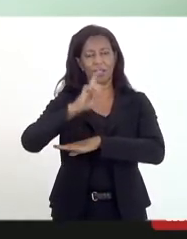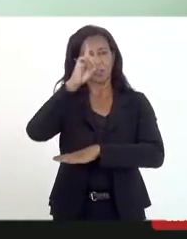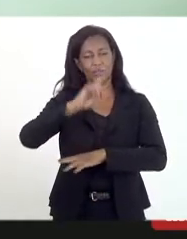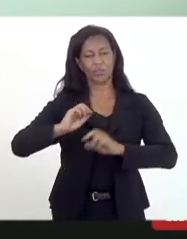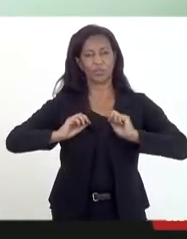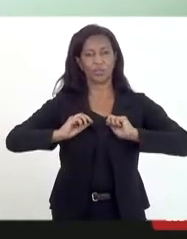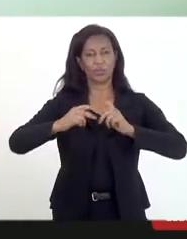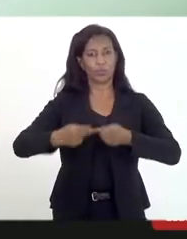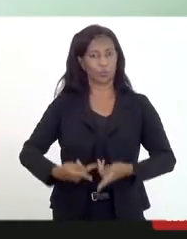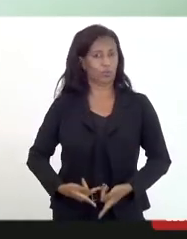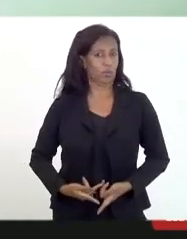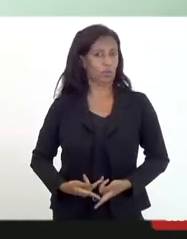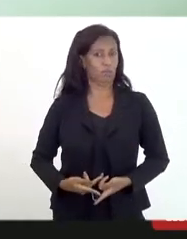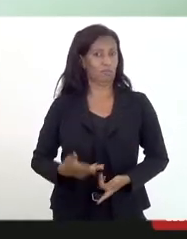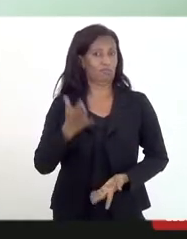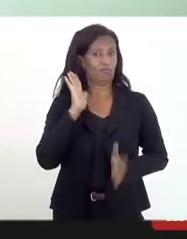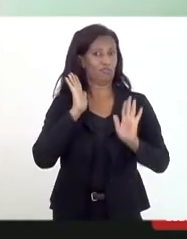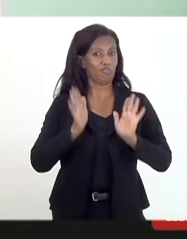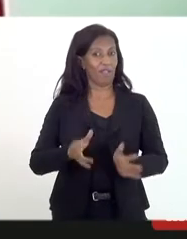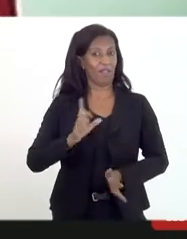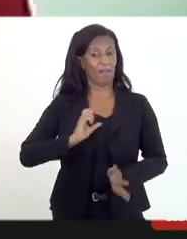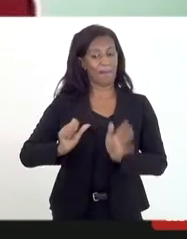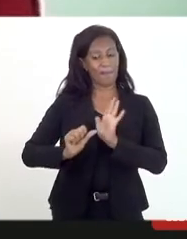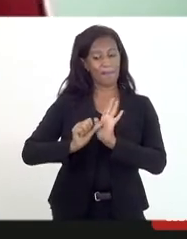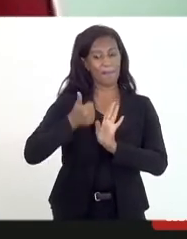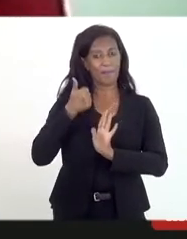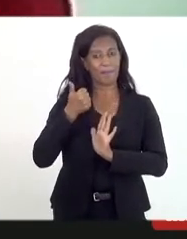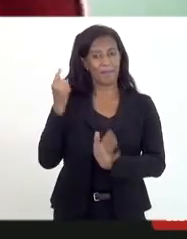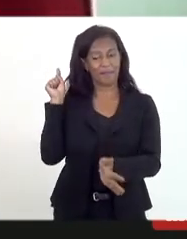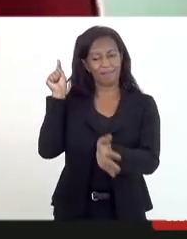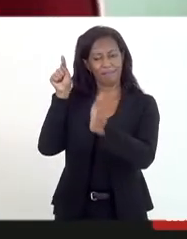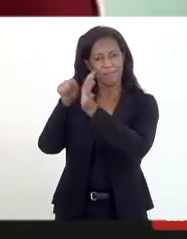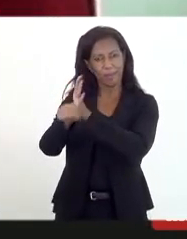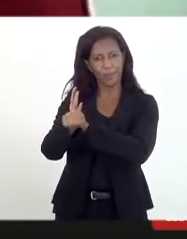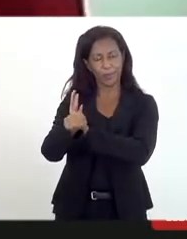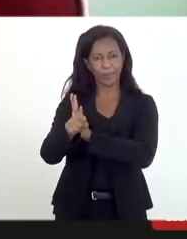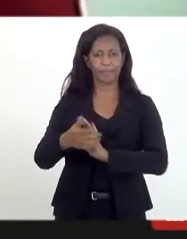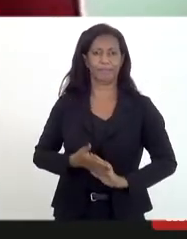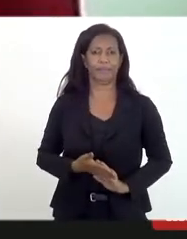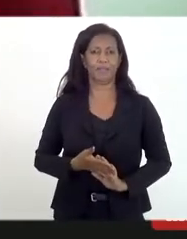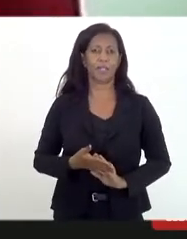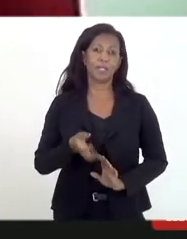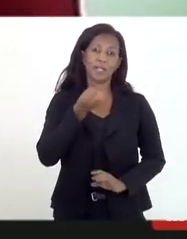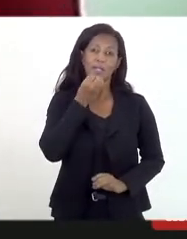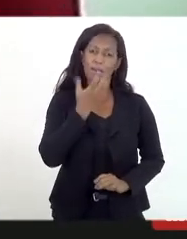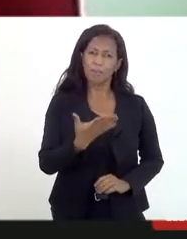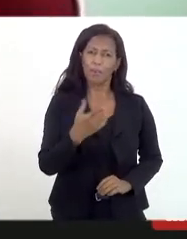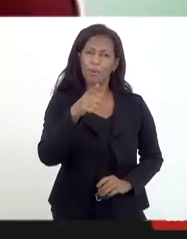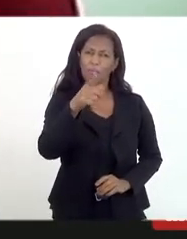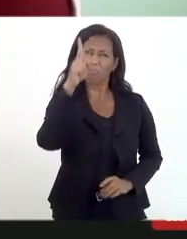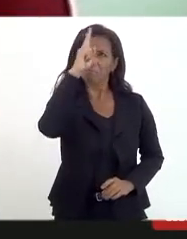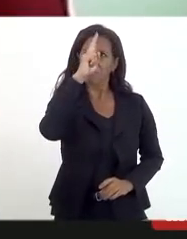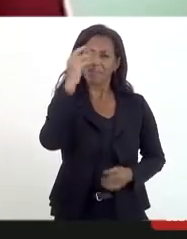Então, já temos a primeira pergunta e a primeira cobrança a ser feita e que bom que o nos trouxe